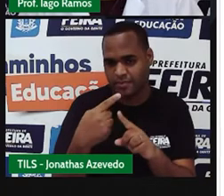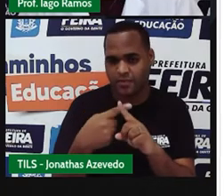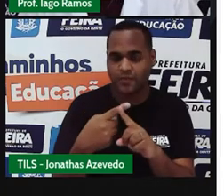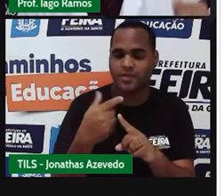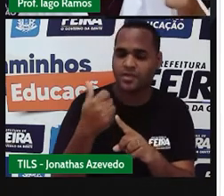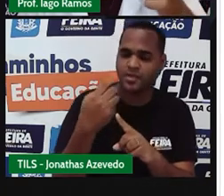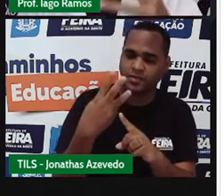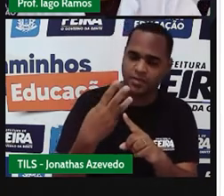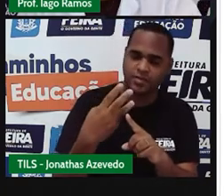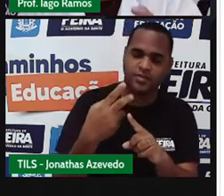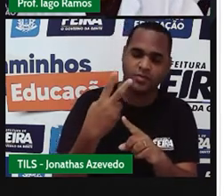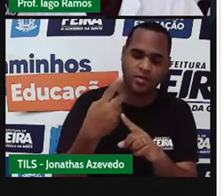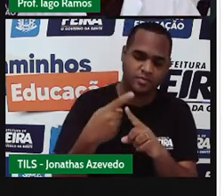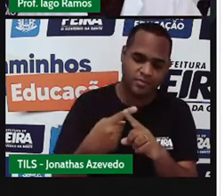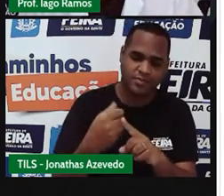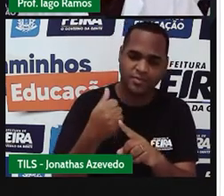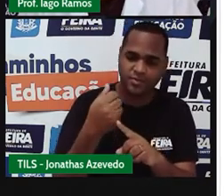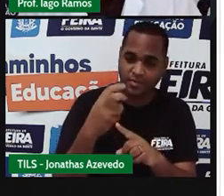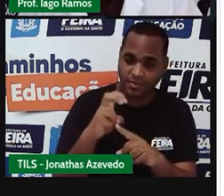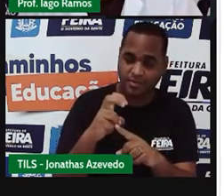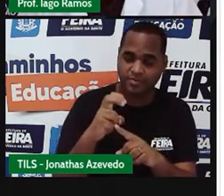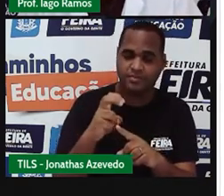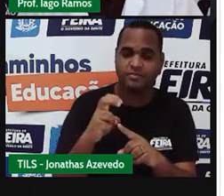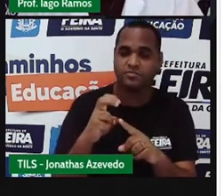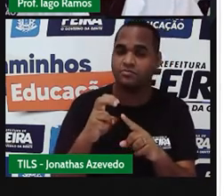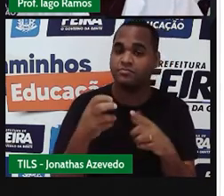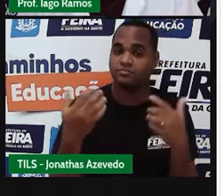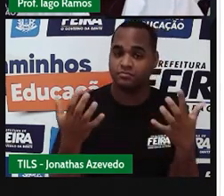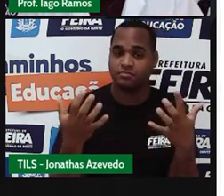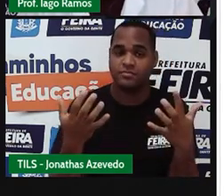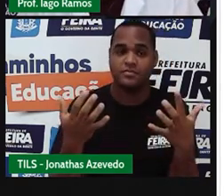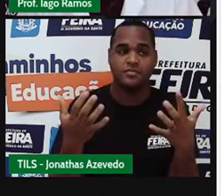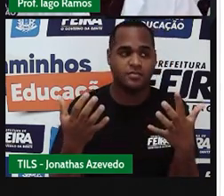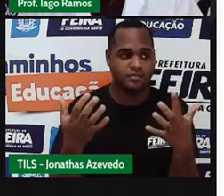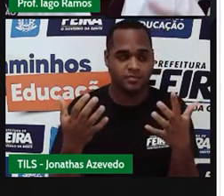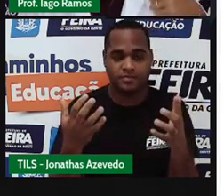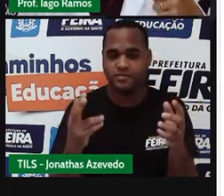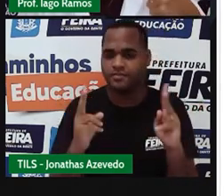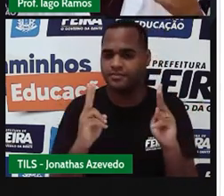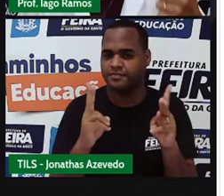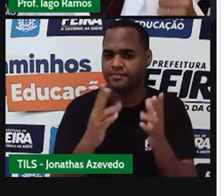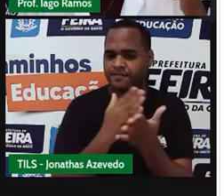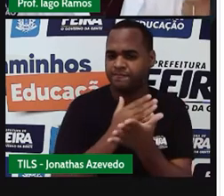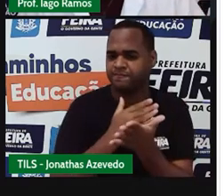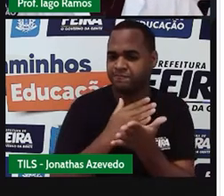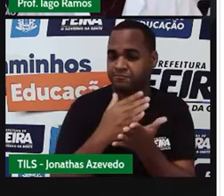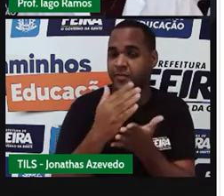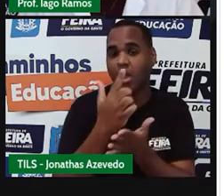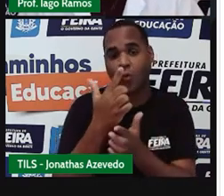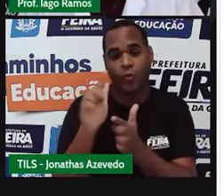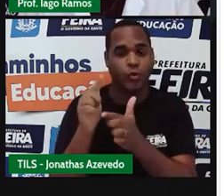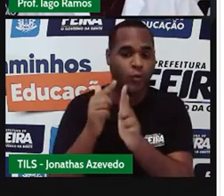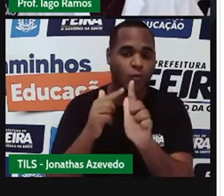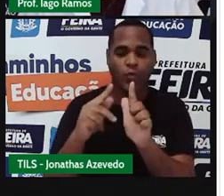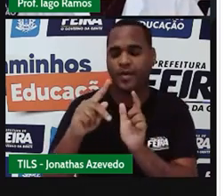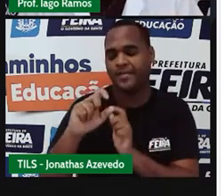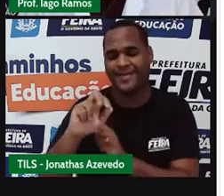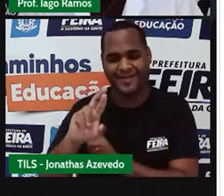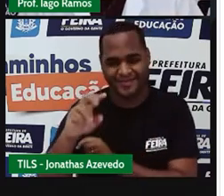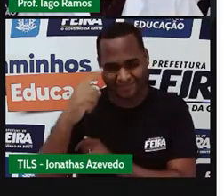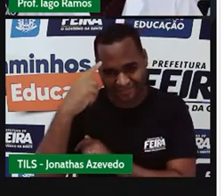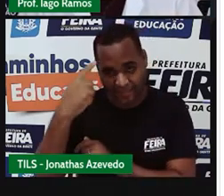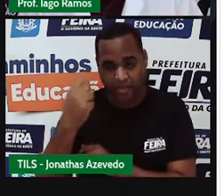14, 2 vezes 15, né? Começa uma nova sequência de números pares. Então, na